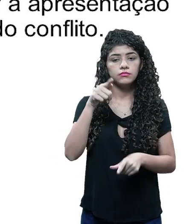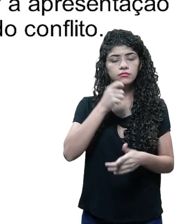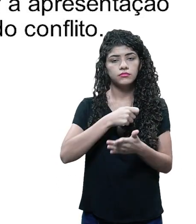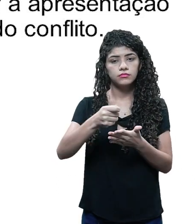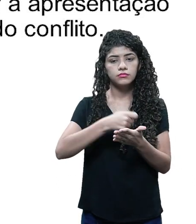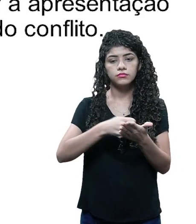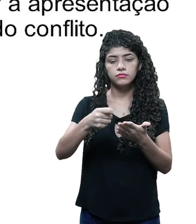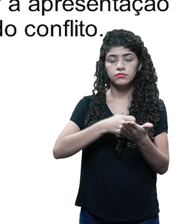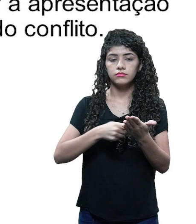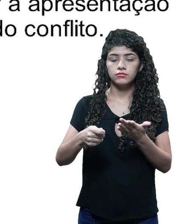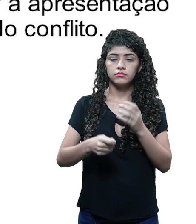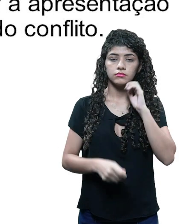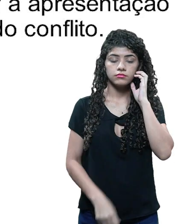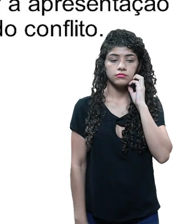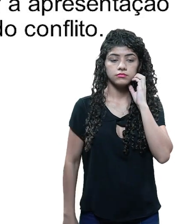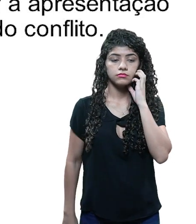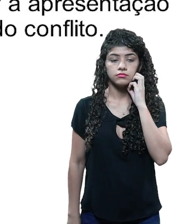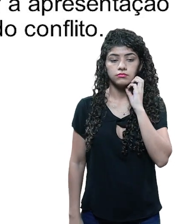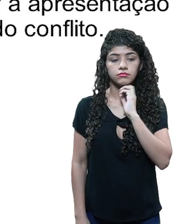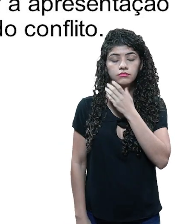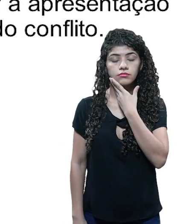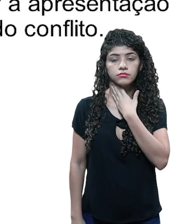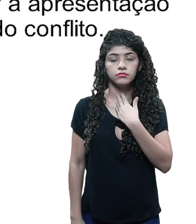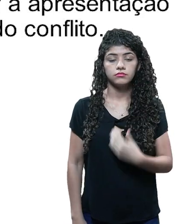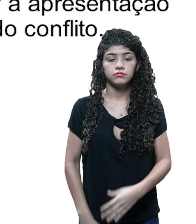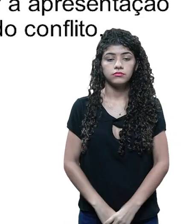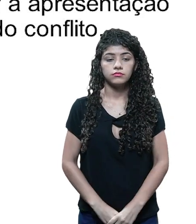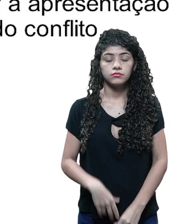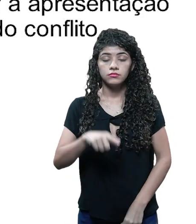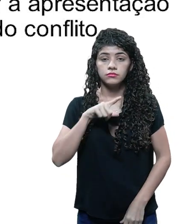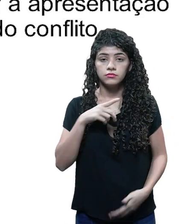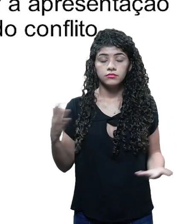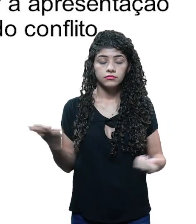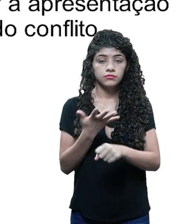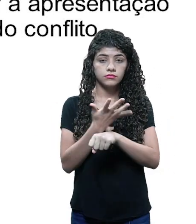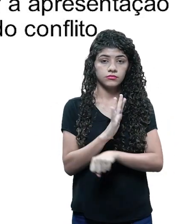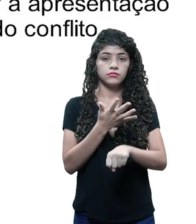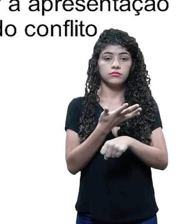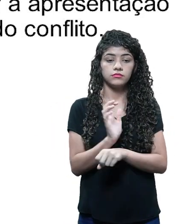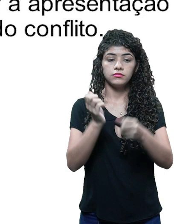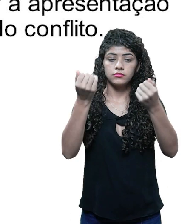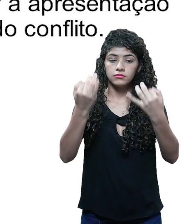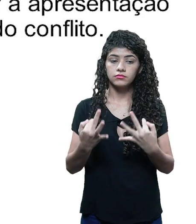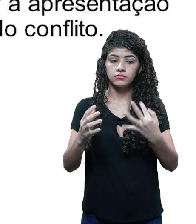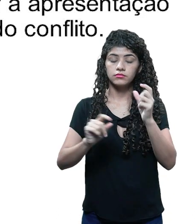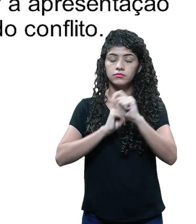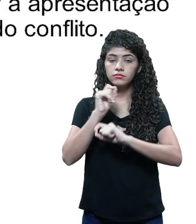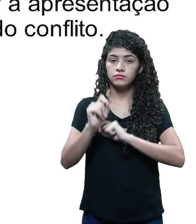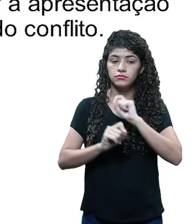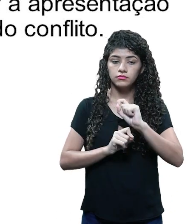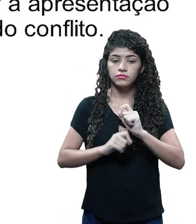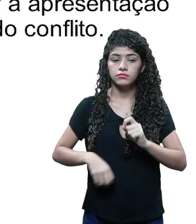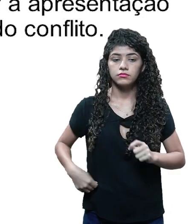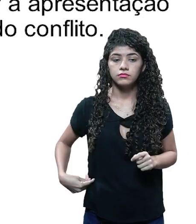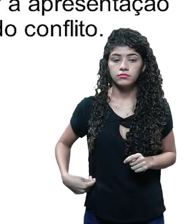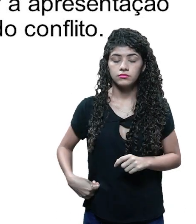escrevendo, o filme que você está imaginando. Tem um exercício que eu gostaria de passar, que era